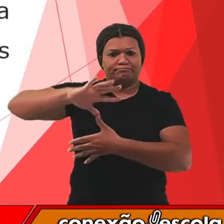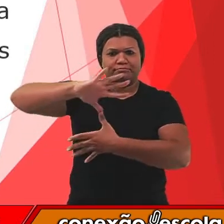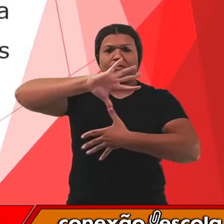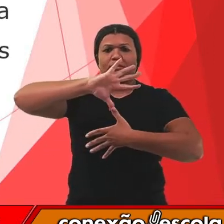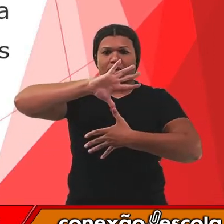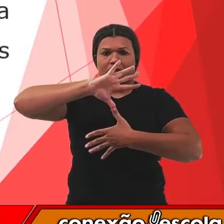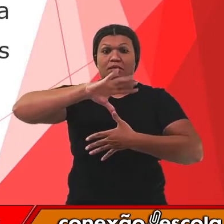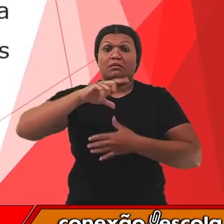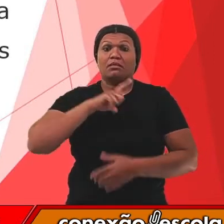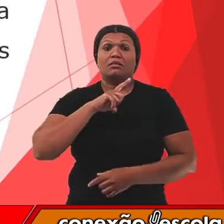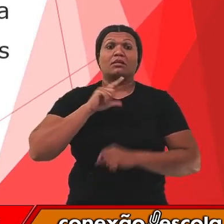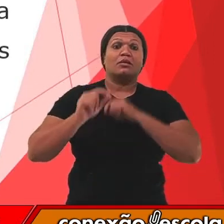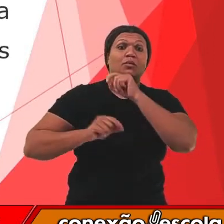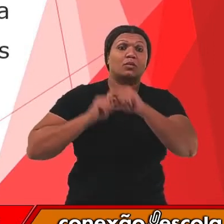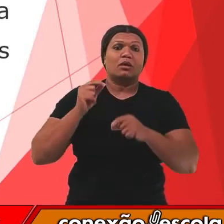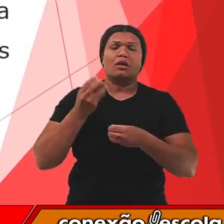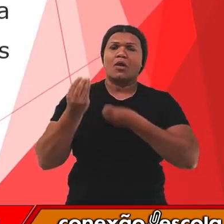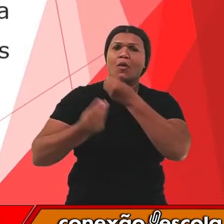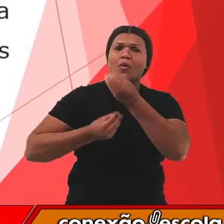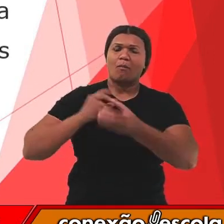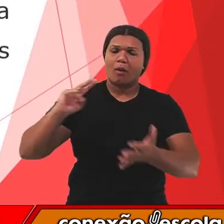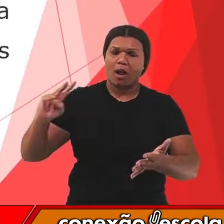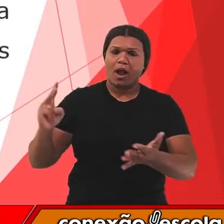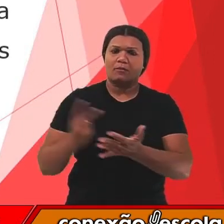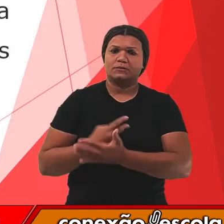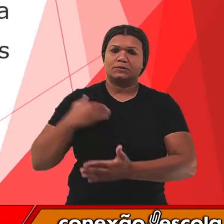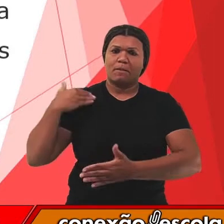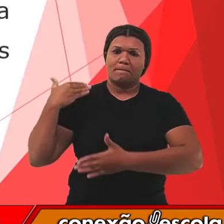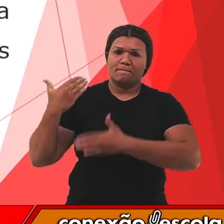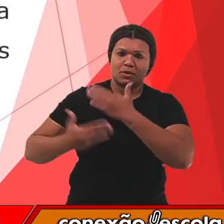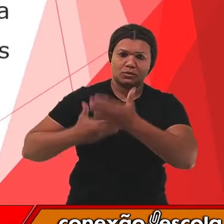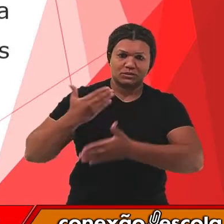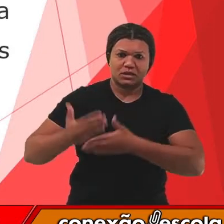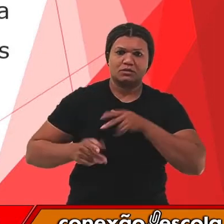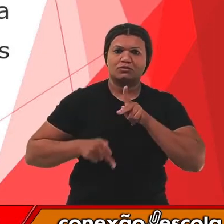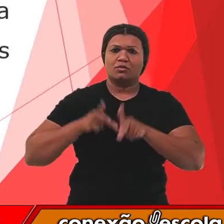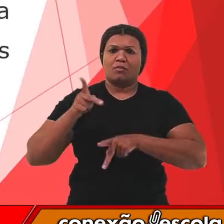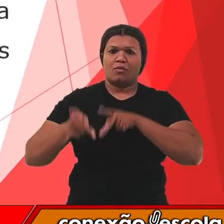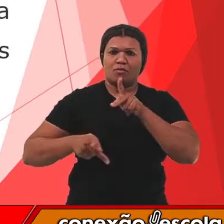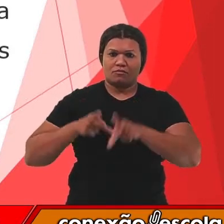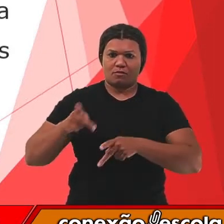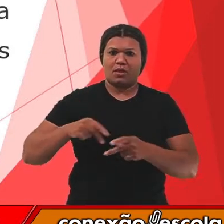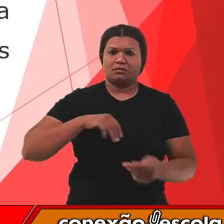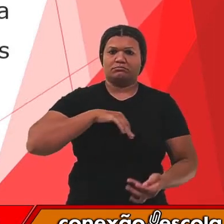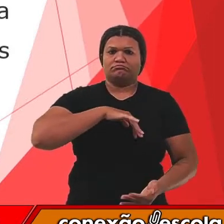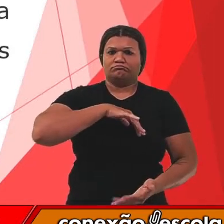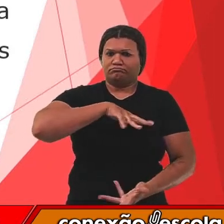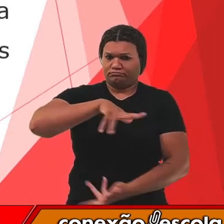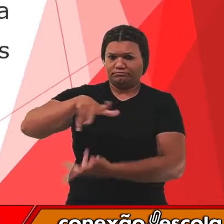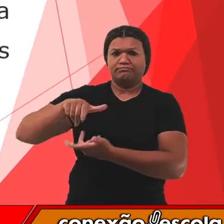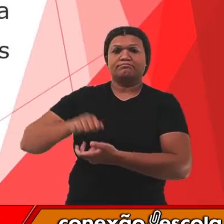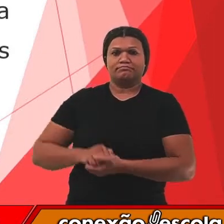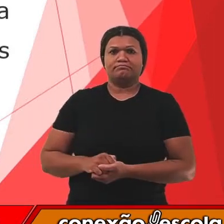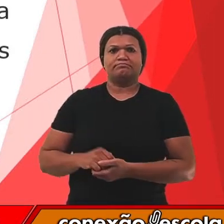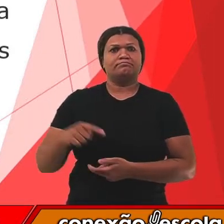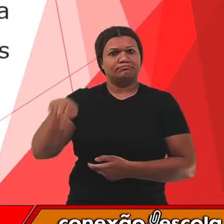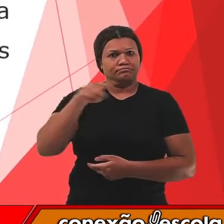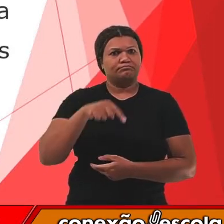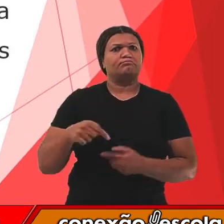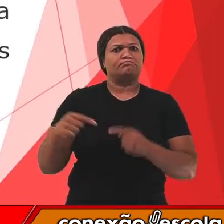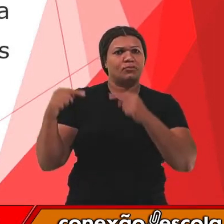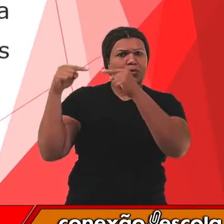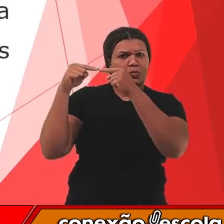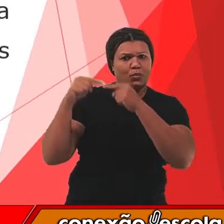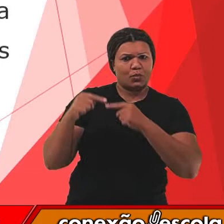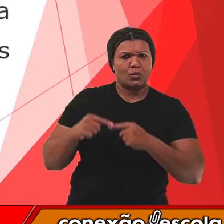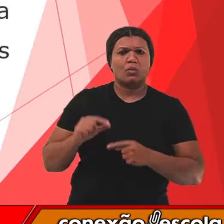estudiosos sobre como ocorreu o processo de povoamento do planeta. Eles concordam que a América foi